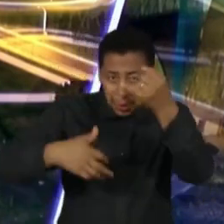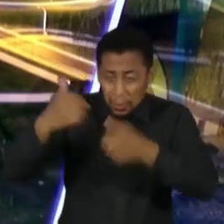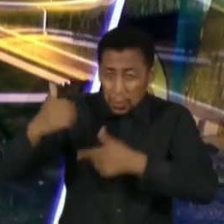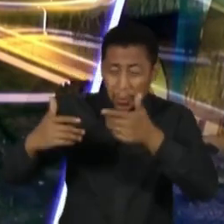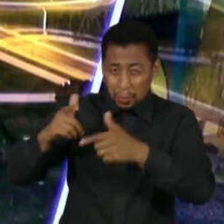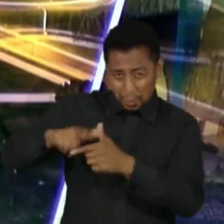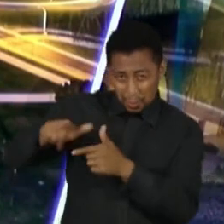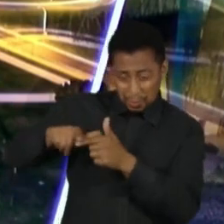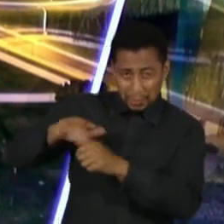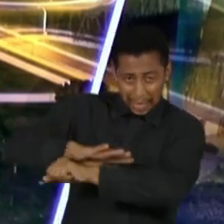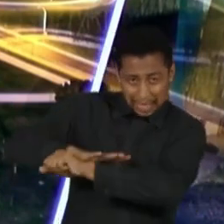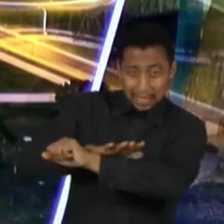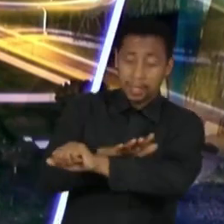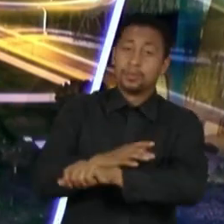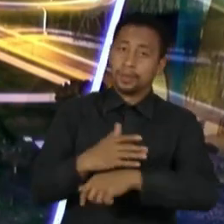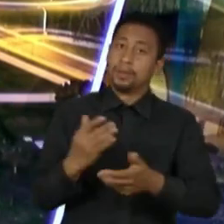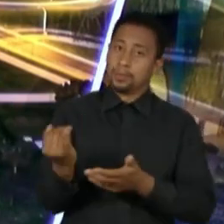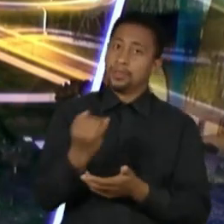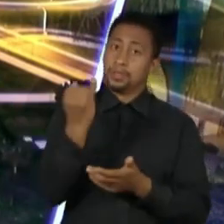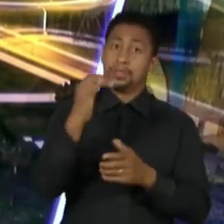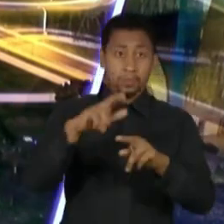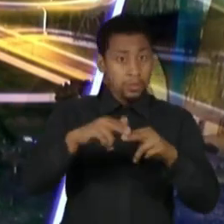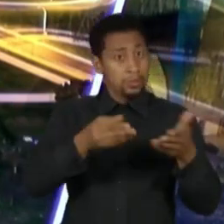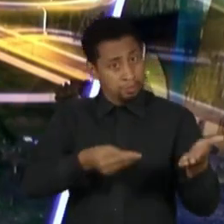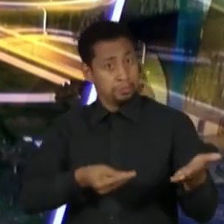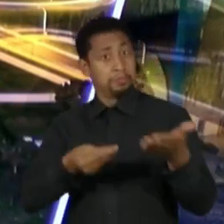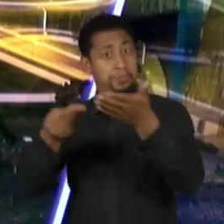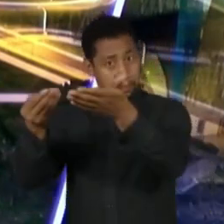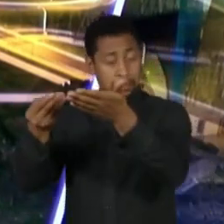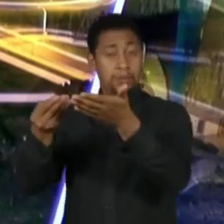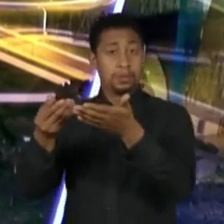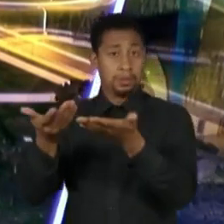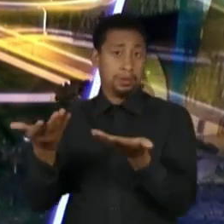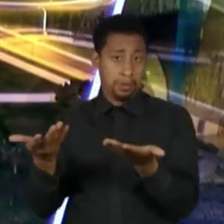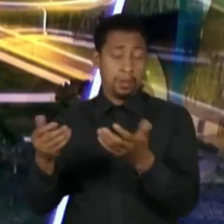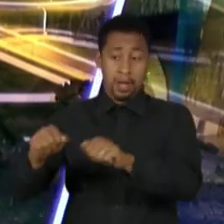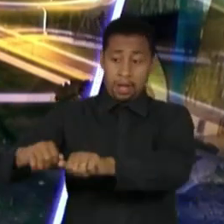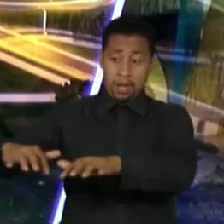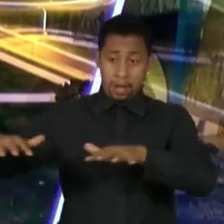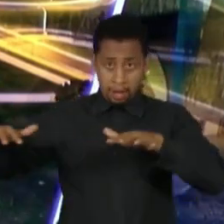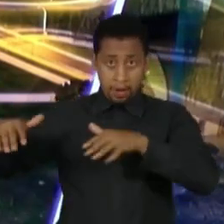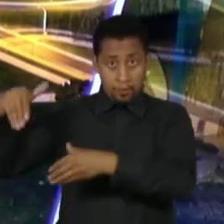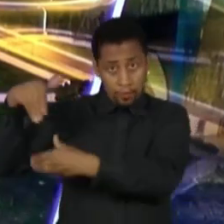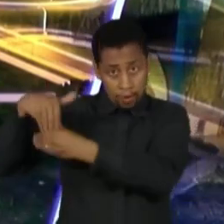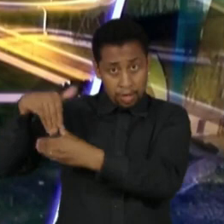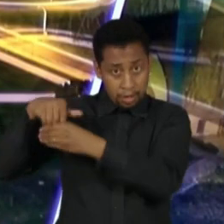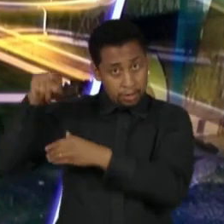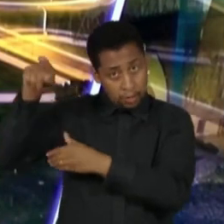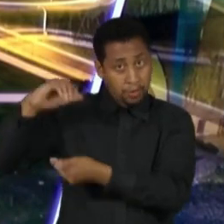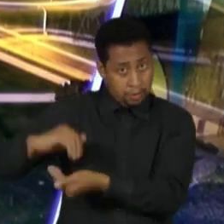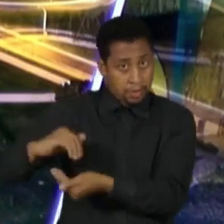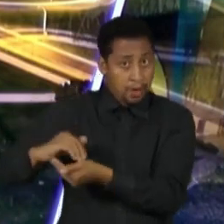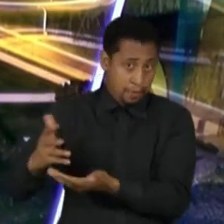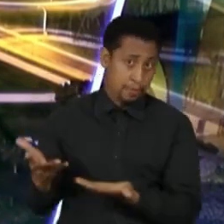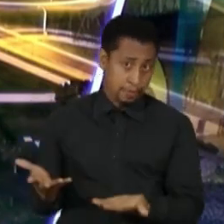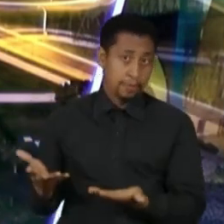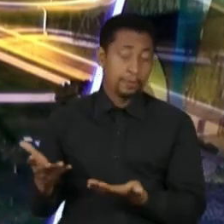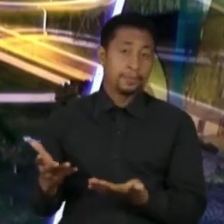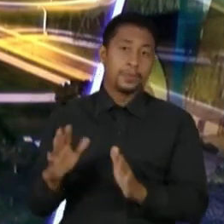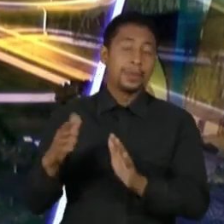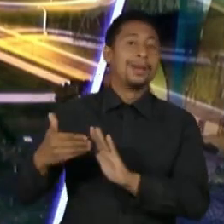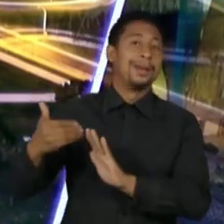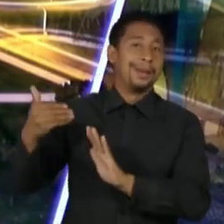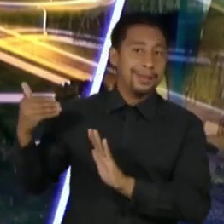significativa. Por isso, elas são levadas ao plenário do Supremo, porque não se tratava apenas de uma questão com um